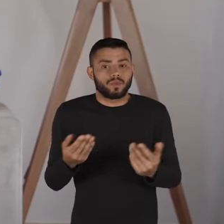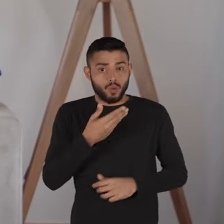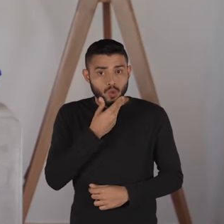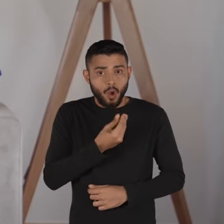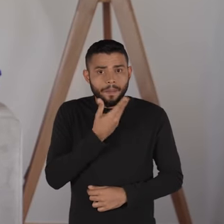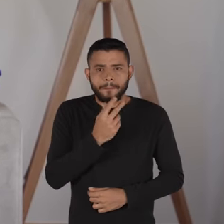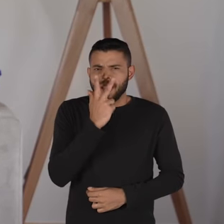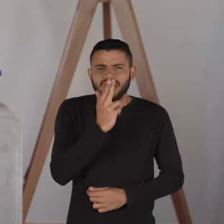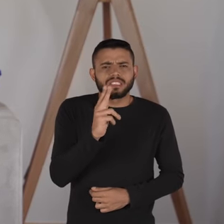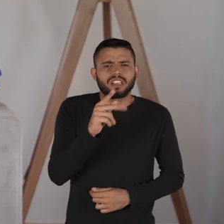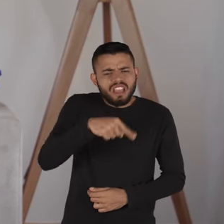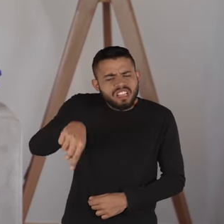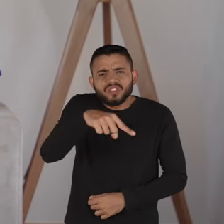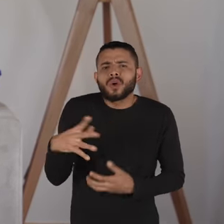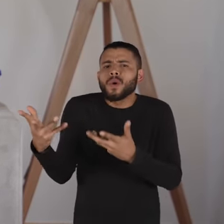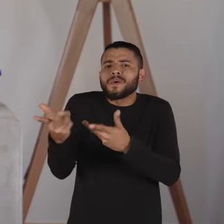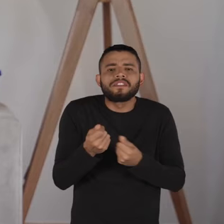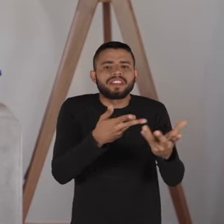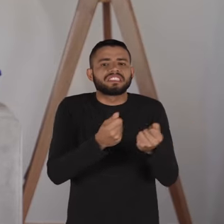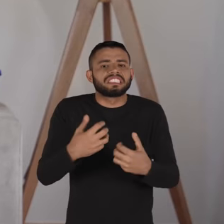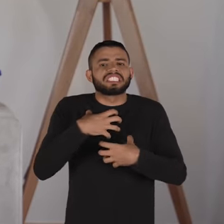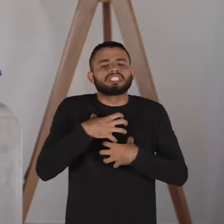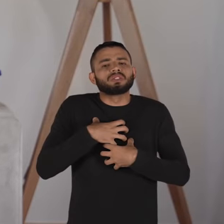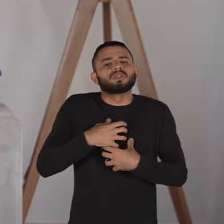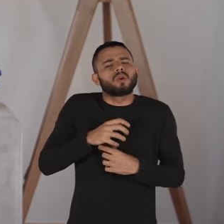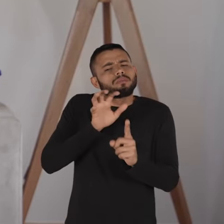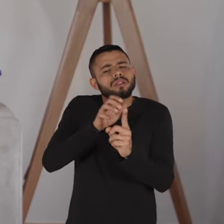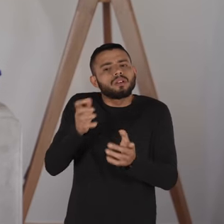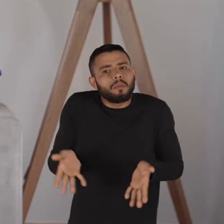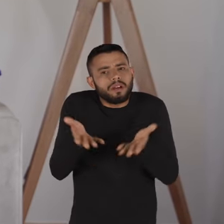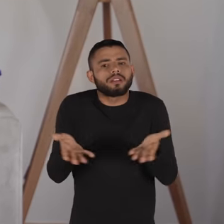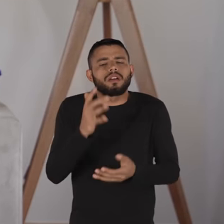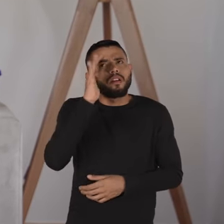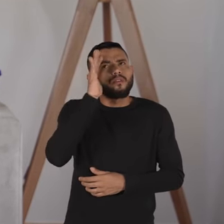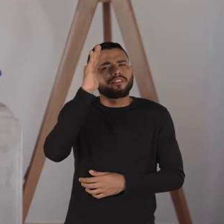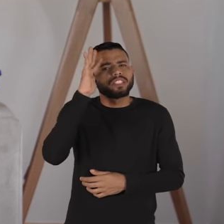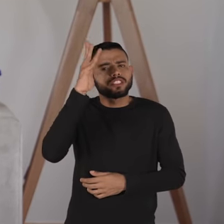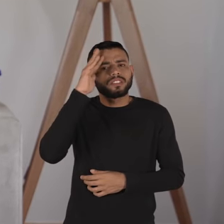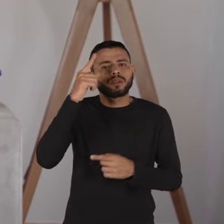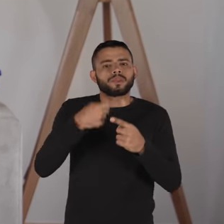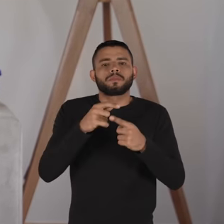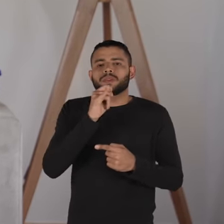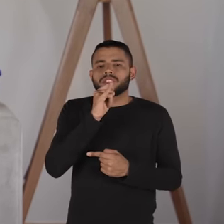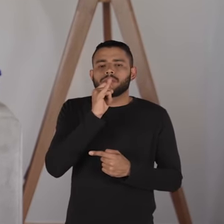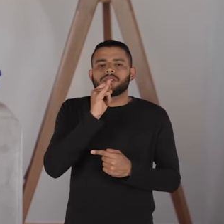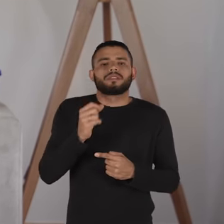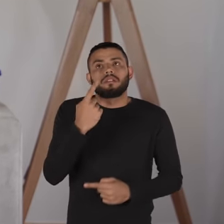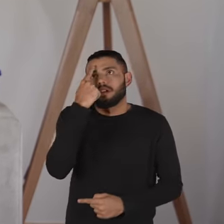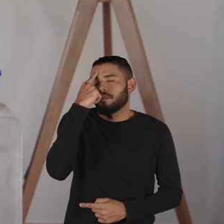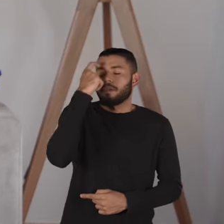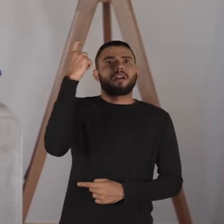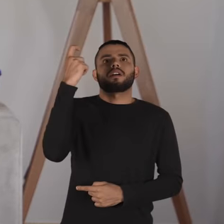homens não estão sendo convidados ou se sentindo instigados a refletirem porque caiu uma maçã na